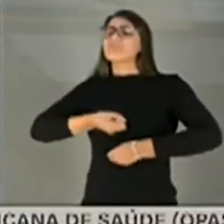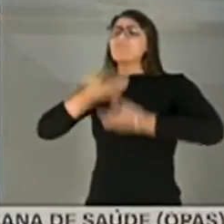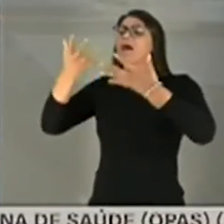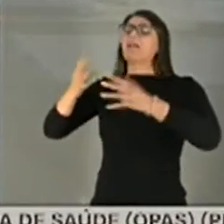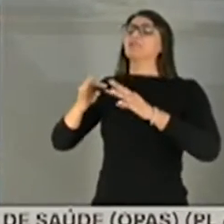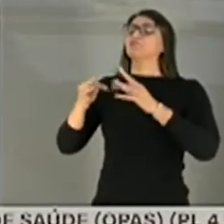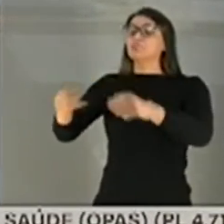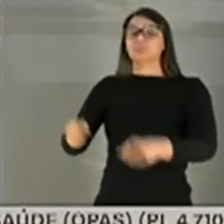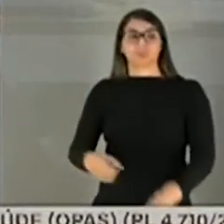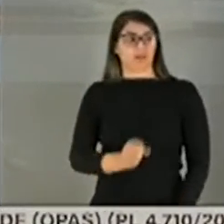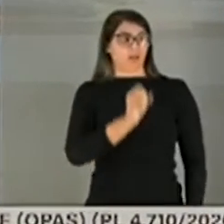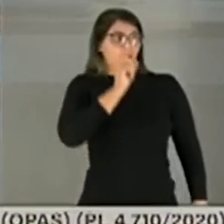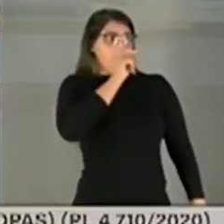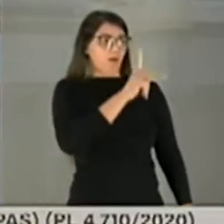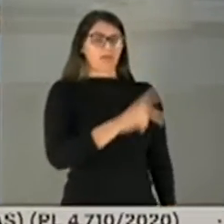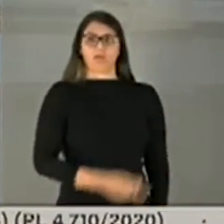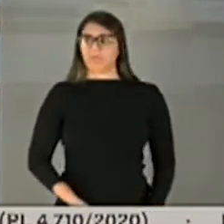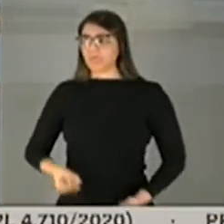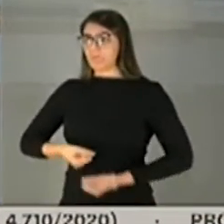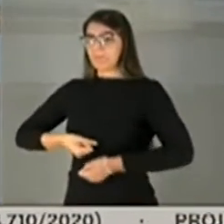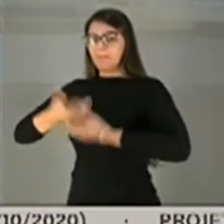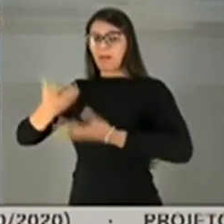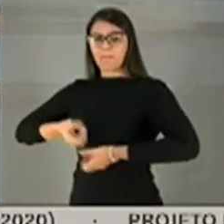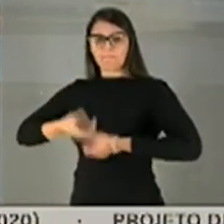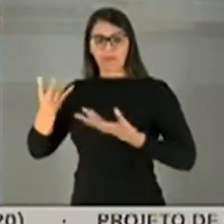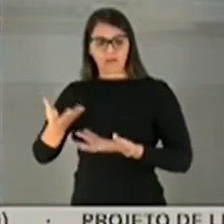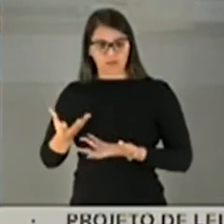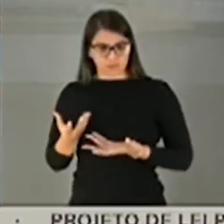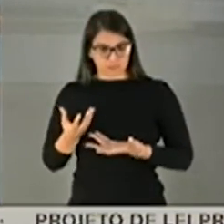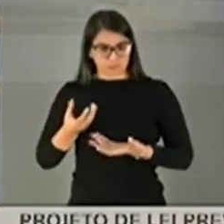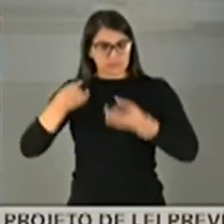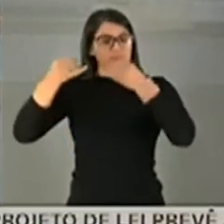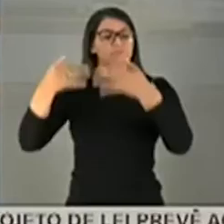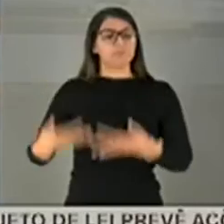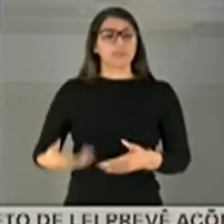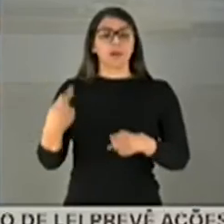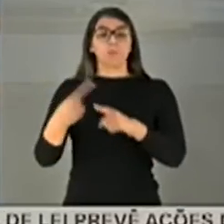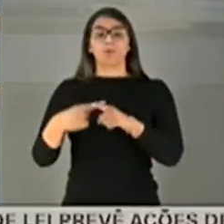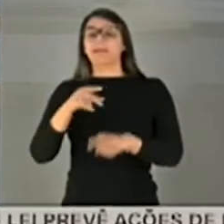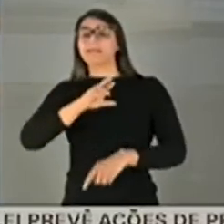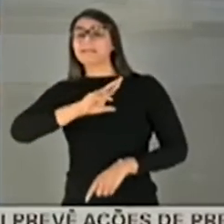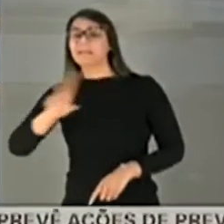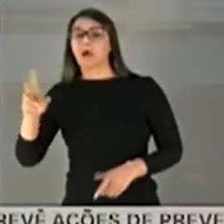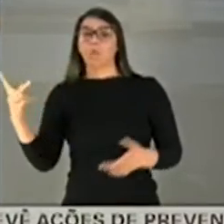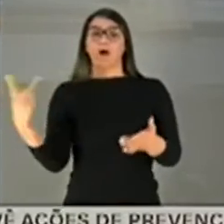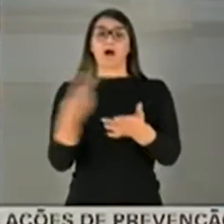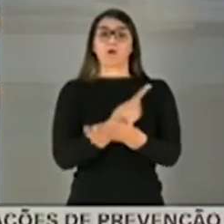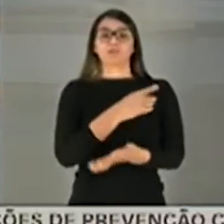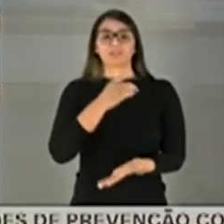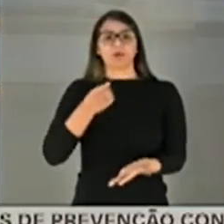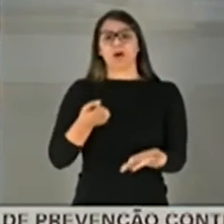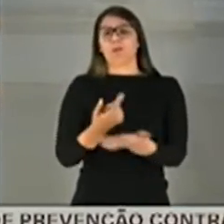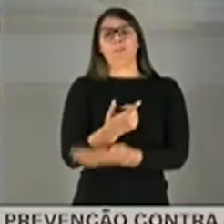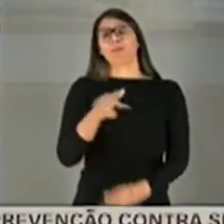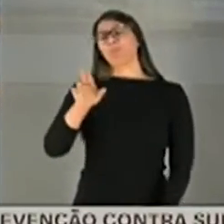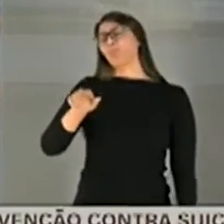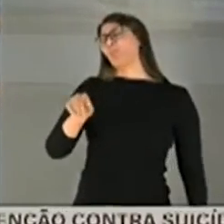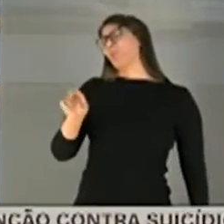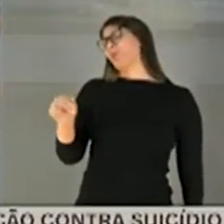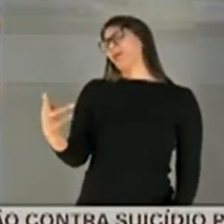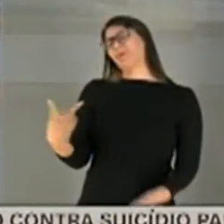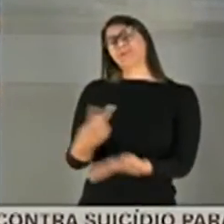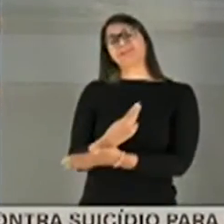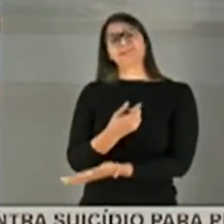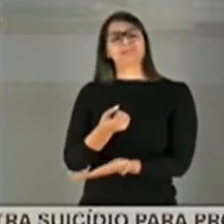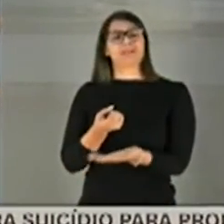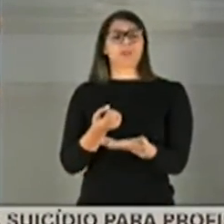ele vai e fala. Por que que não ocorreu a compra? A possível compra, essa compra nunca existiria, essas vacinas não